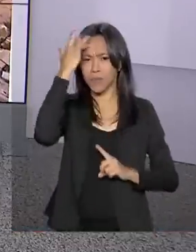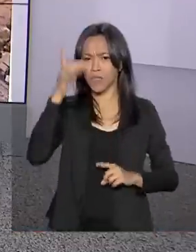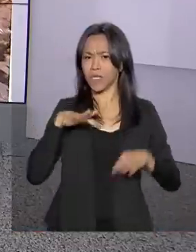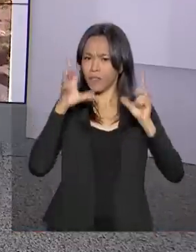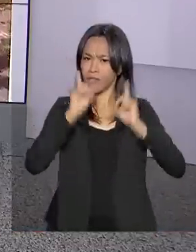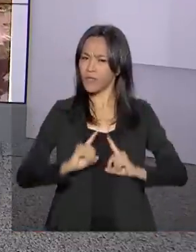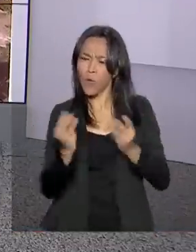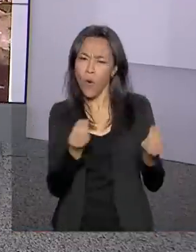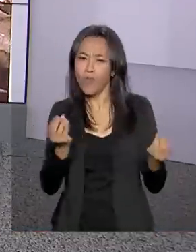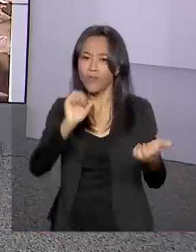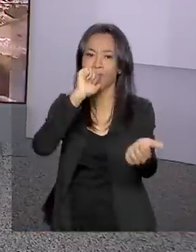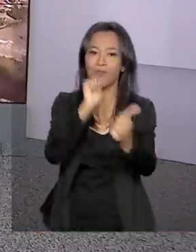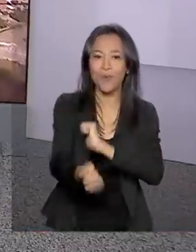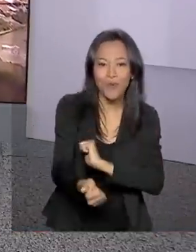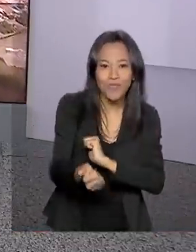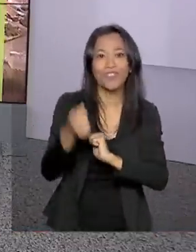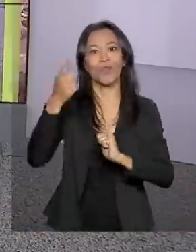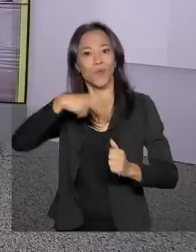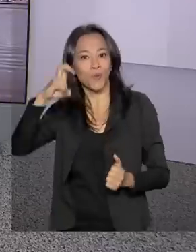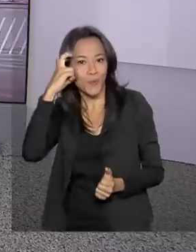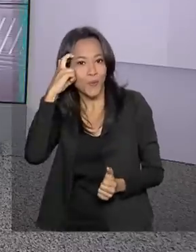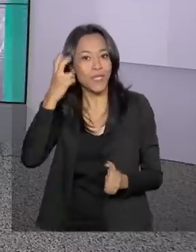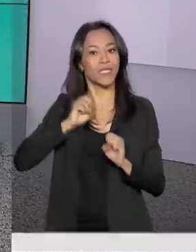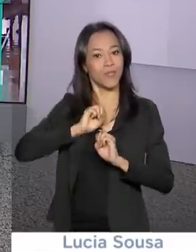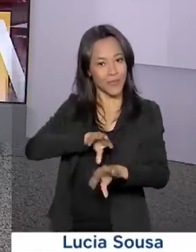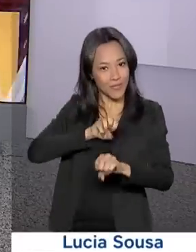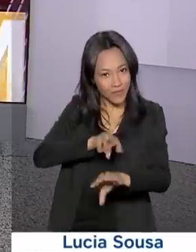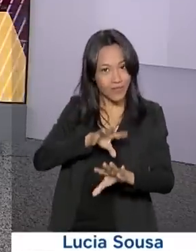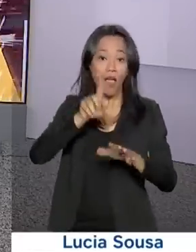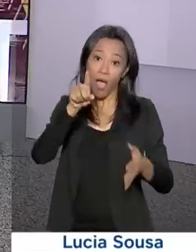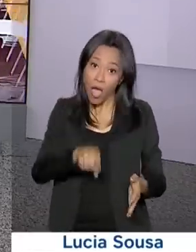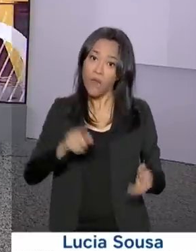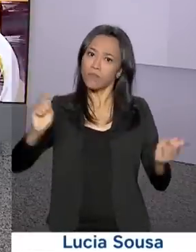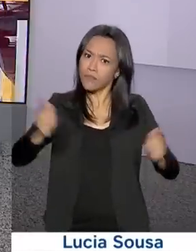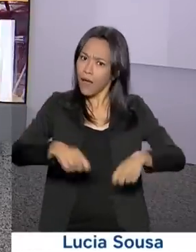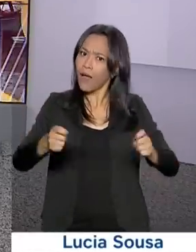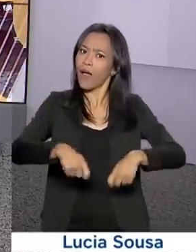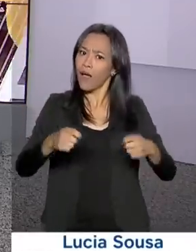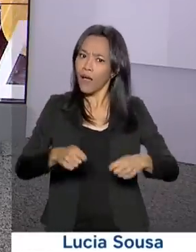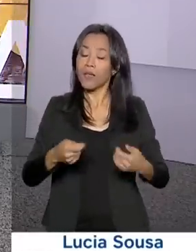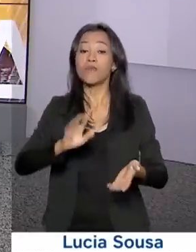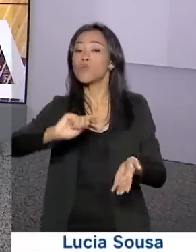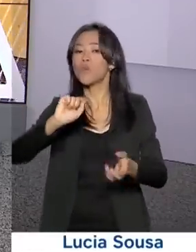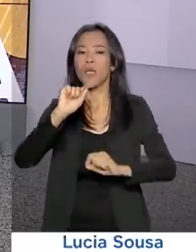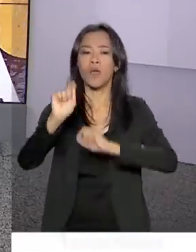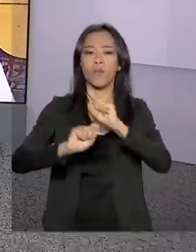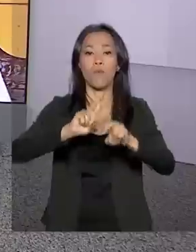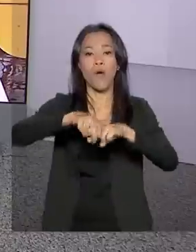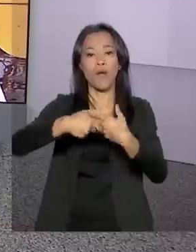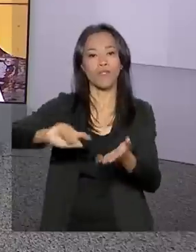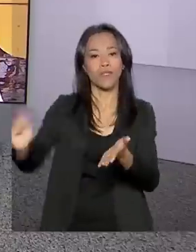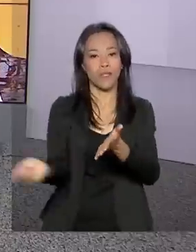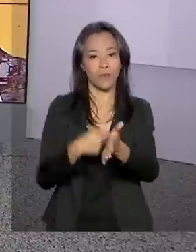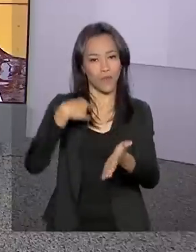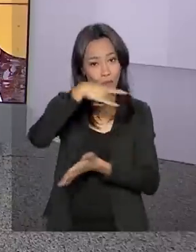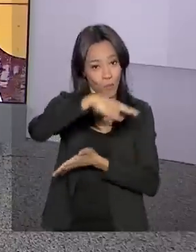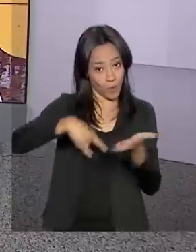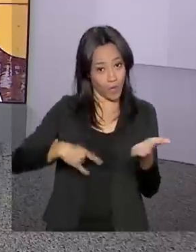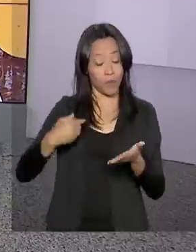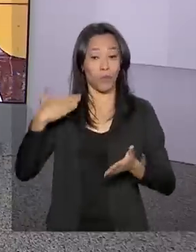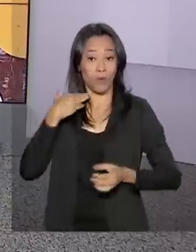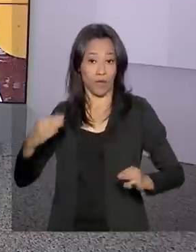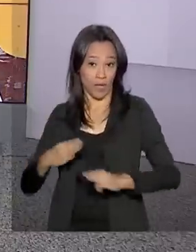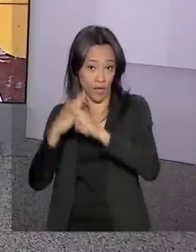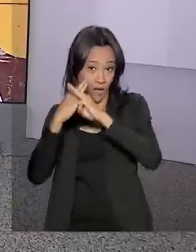por meio de atividades esportivas, culturais e educativas. Isso vai ser possível a partir da assinatura de um acordo entre a Caixa Econômica Federal